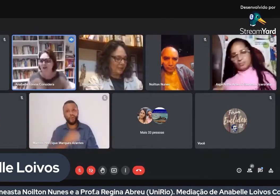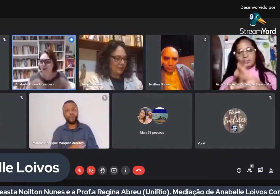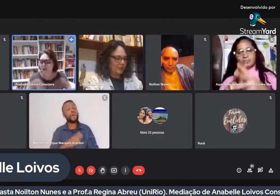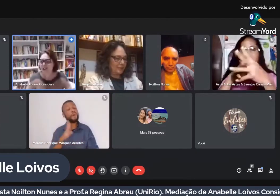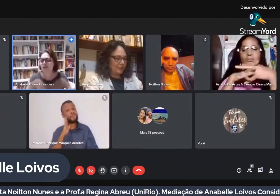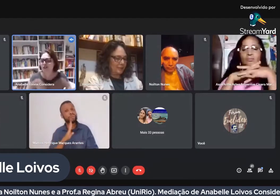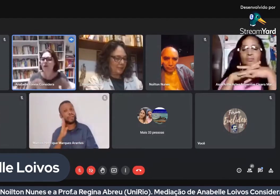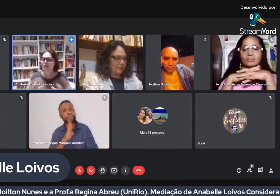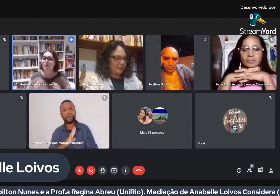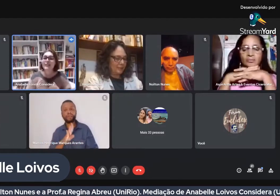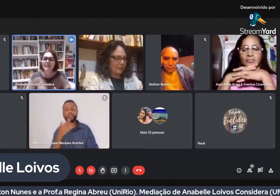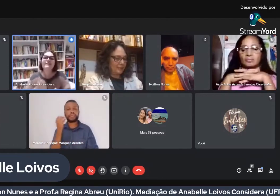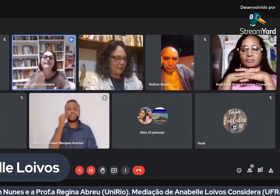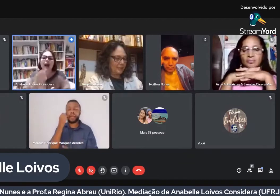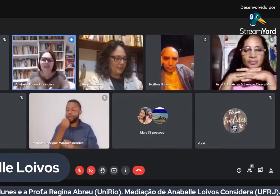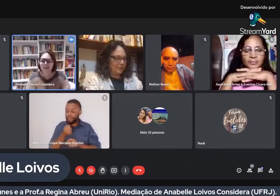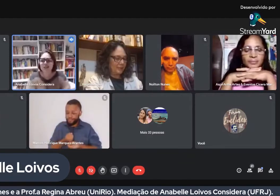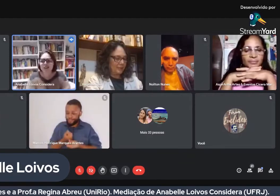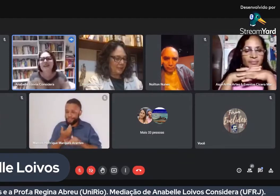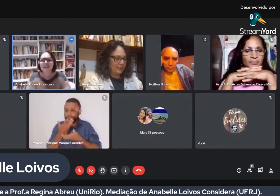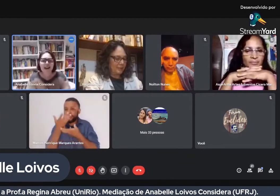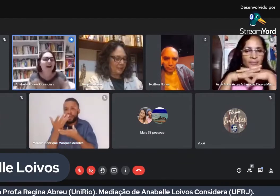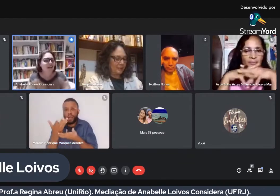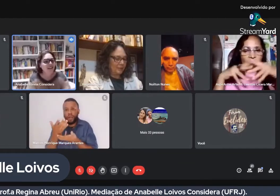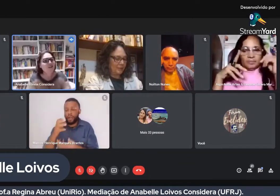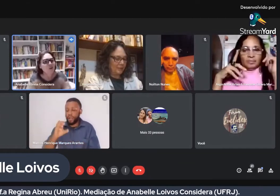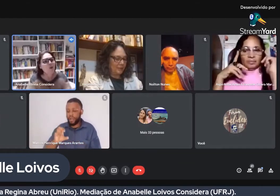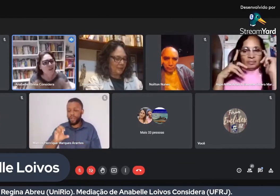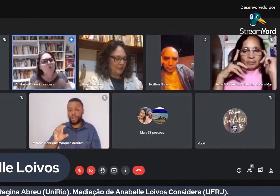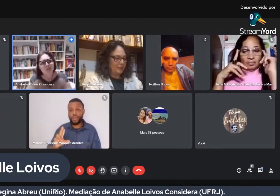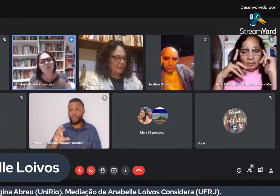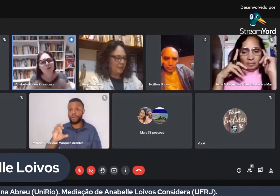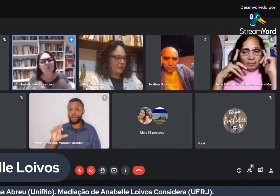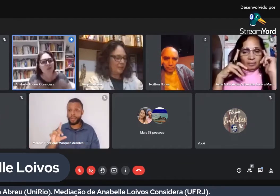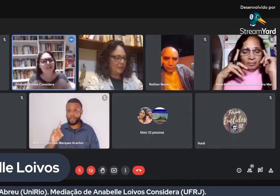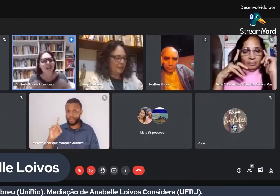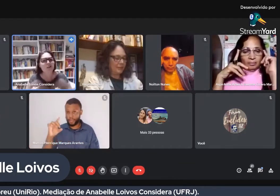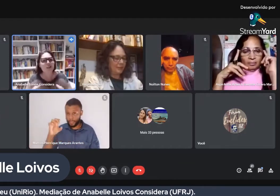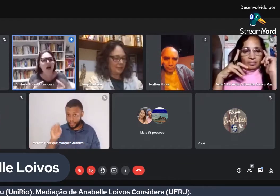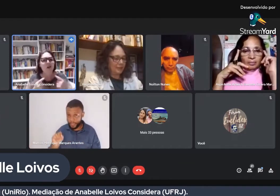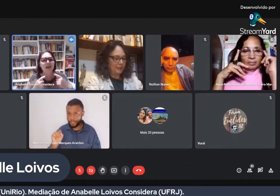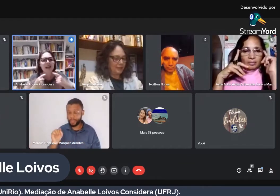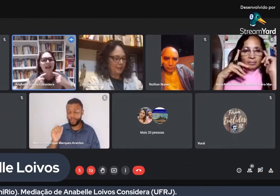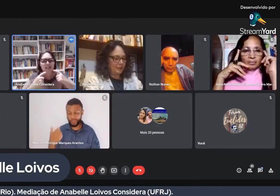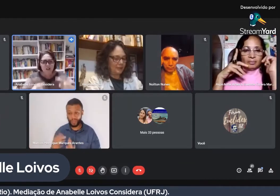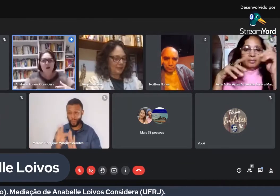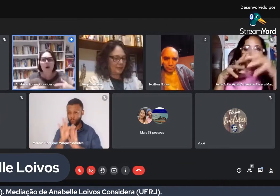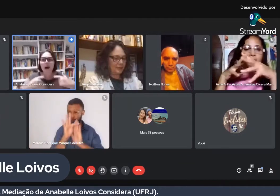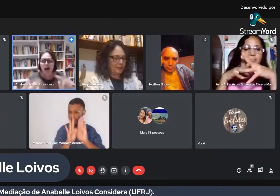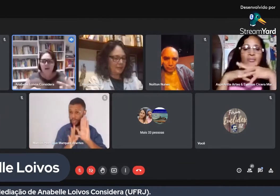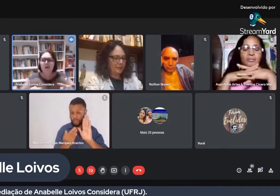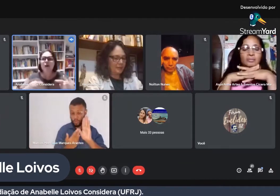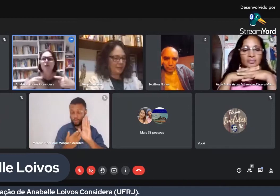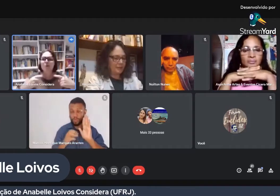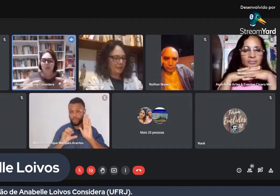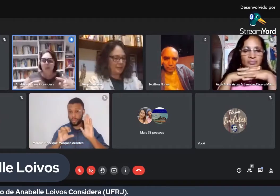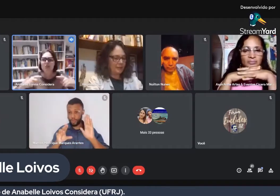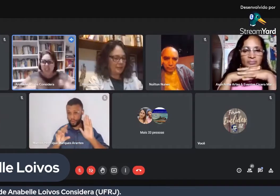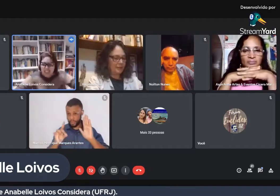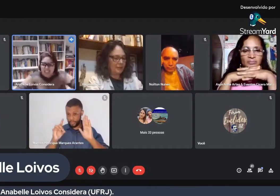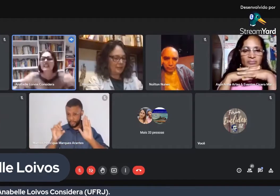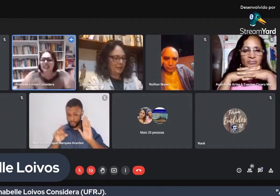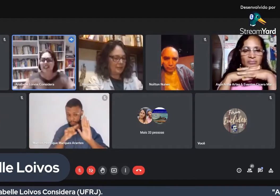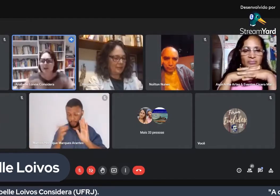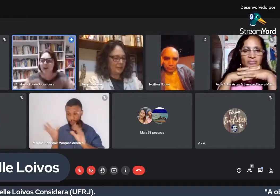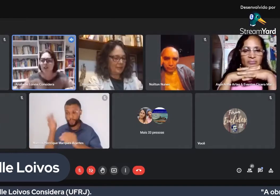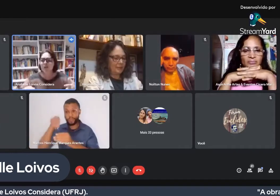vocalizar o Euclides. Eu acho que uma das entradas do texto do Euclides para a sala de aula é transformá-lo em uma